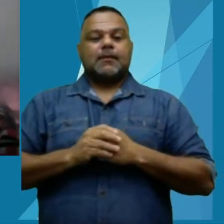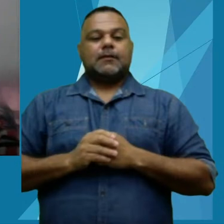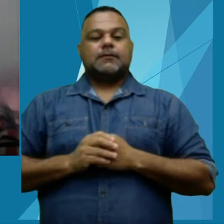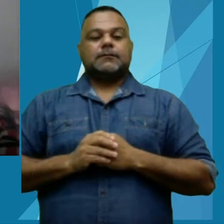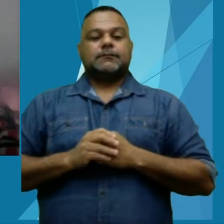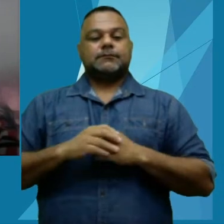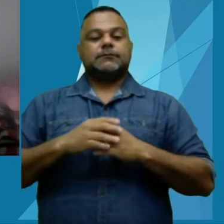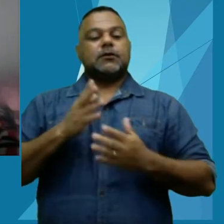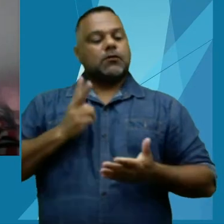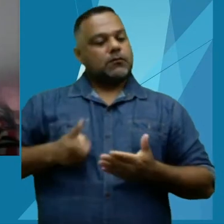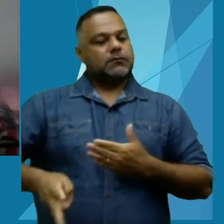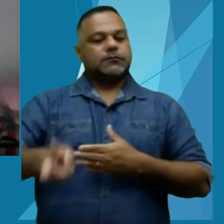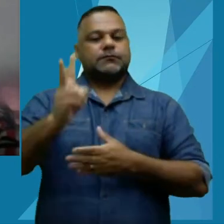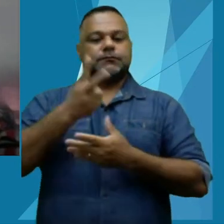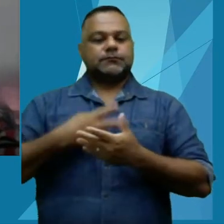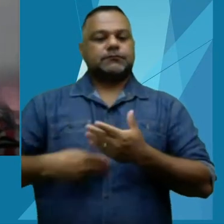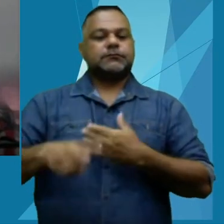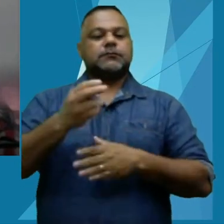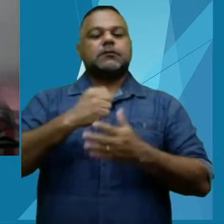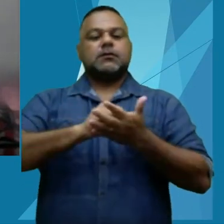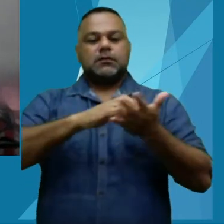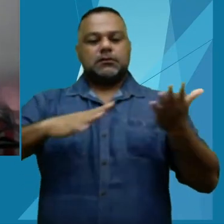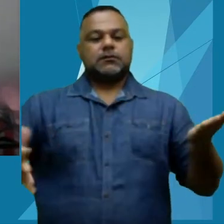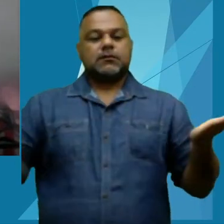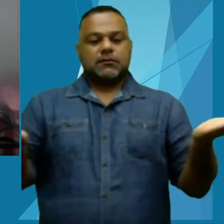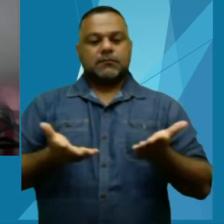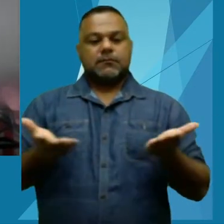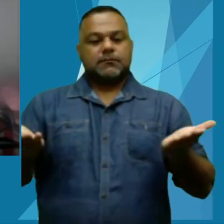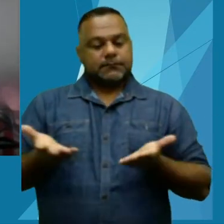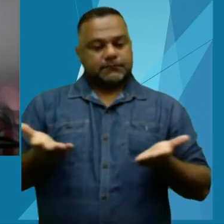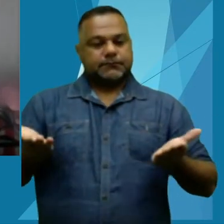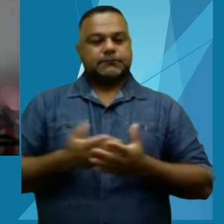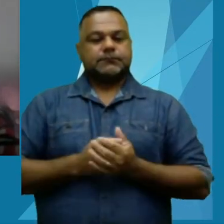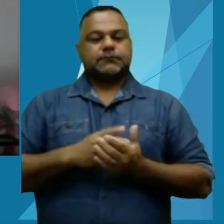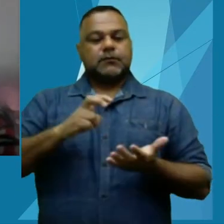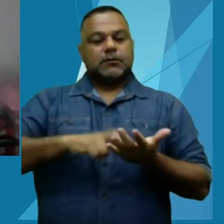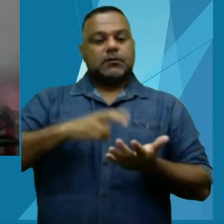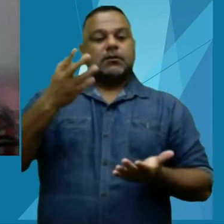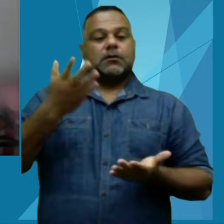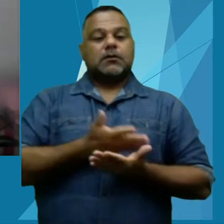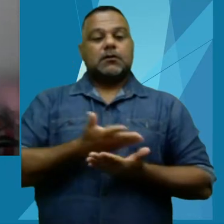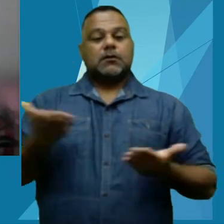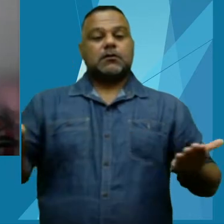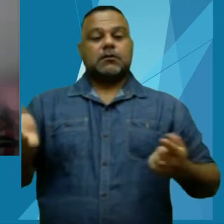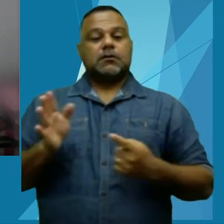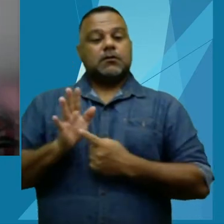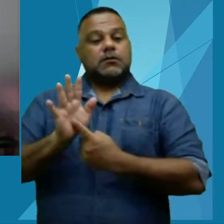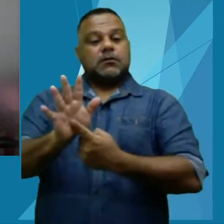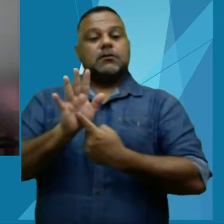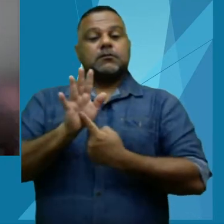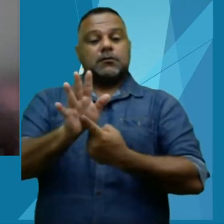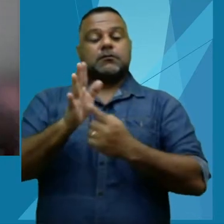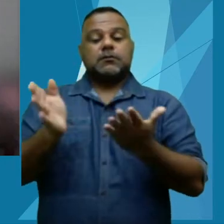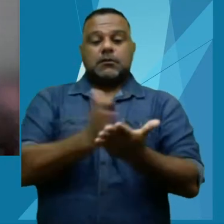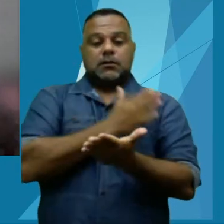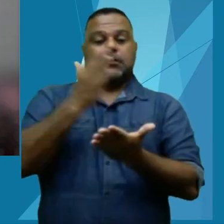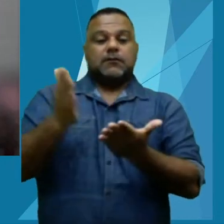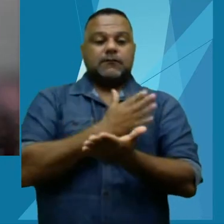Dando continuidade às nossas atividades desta manhã, daremos início ao nosso lançamento coletivo de livros.